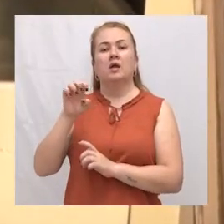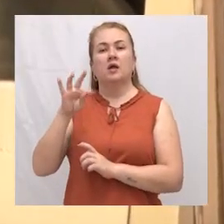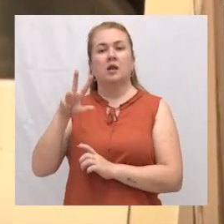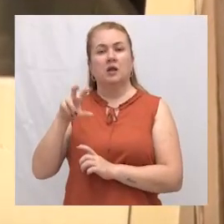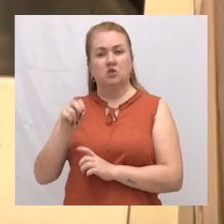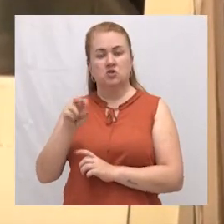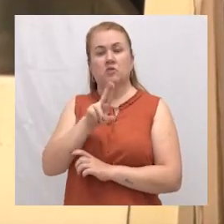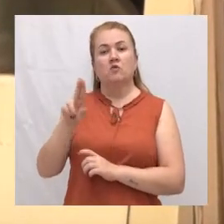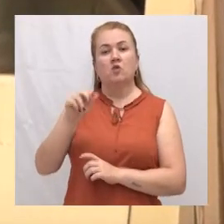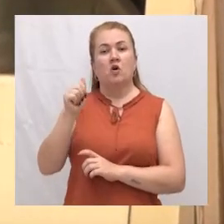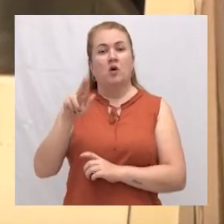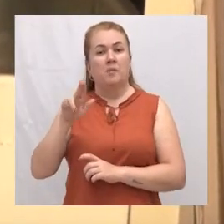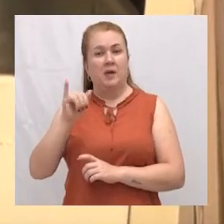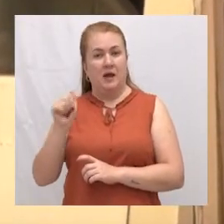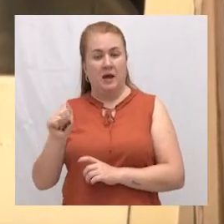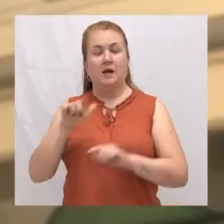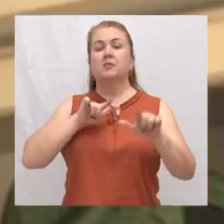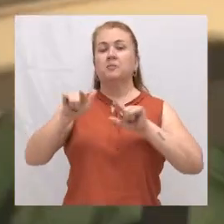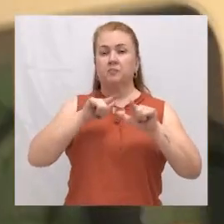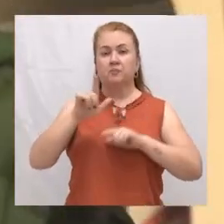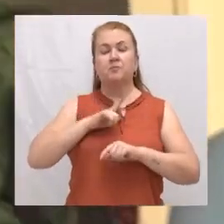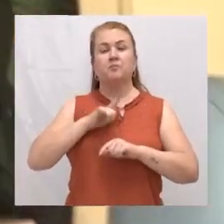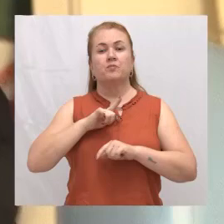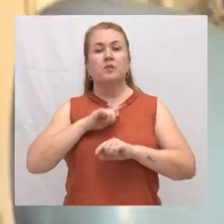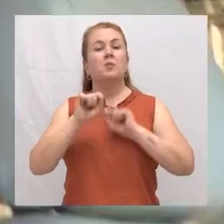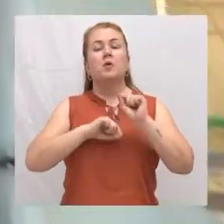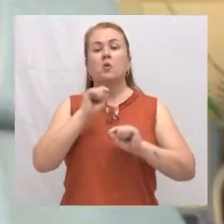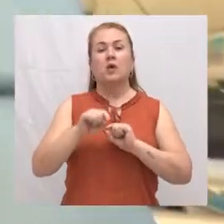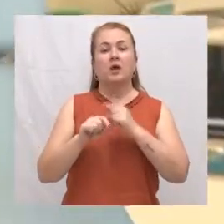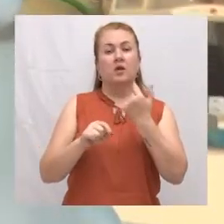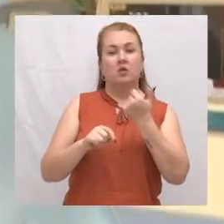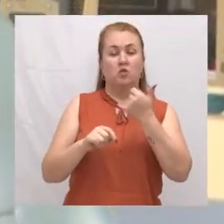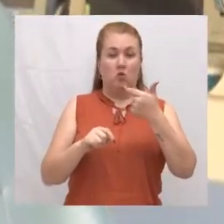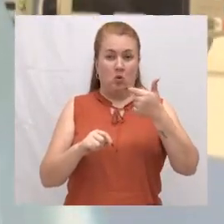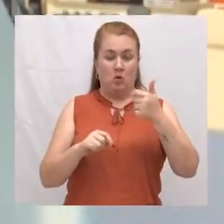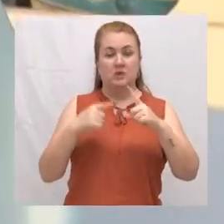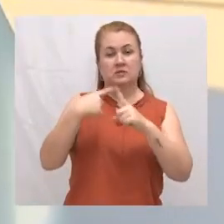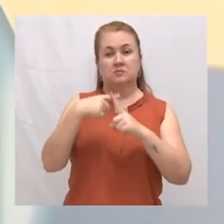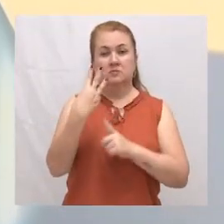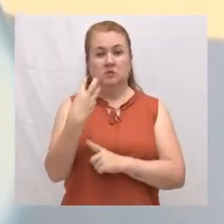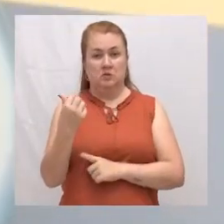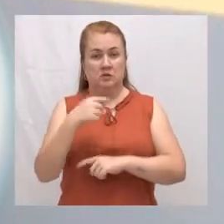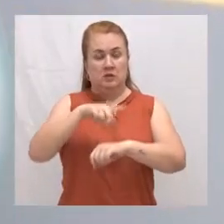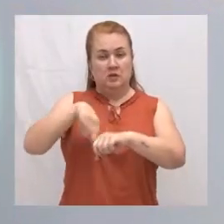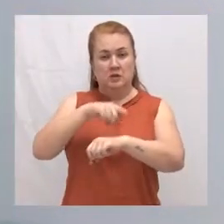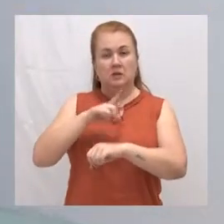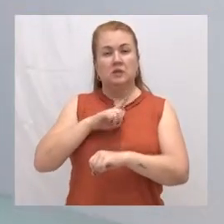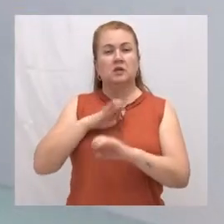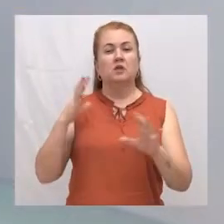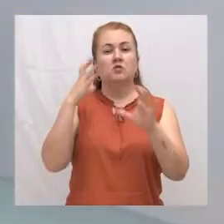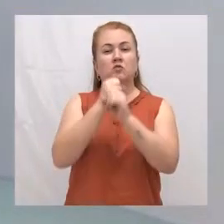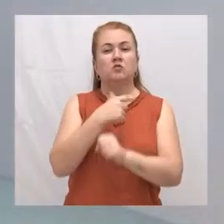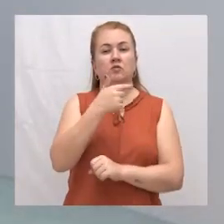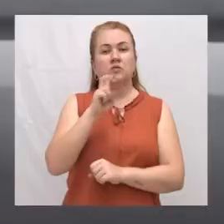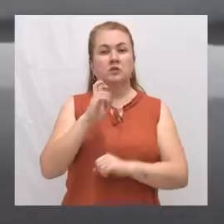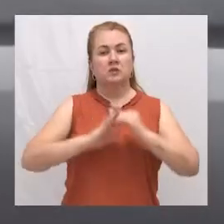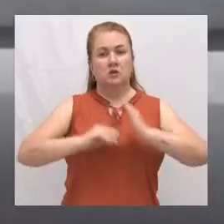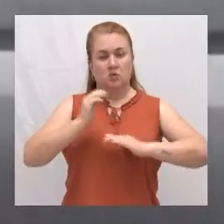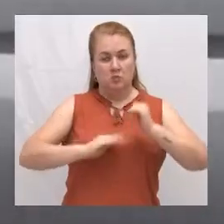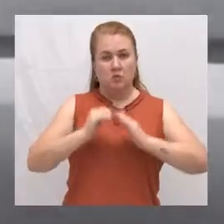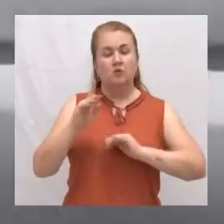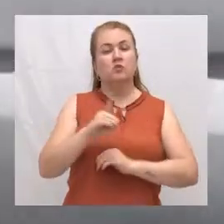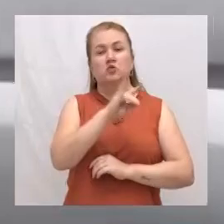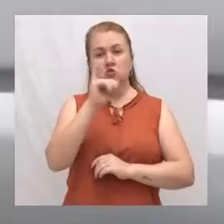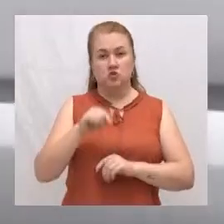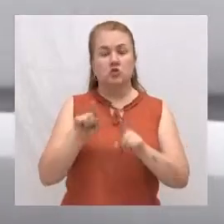Águia. O trabalho é desenvolvido em turnos de 12 por 36 horas, com 25 profissionais durante o dia e 14 no